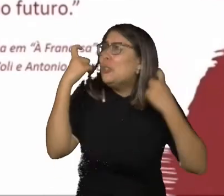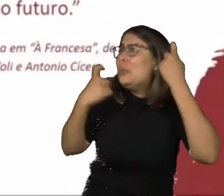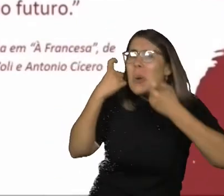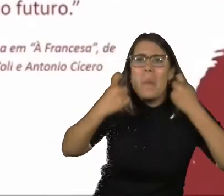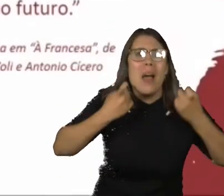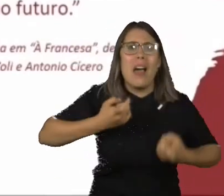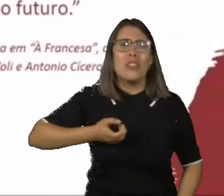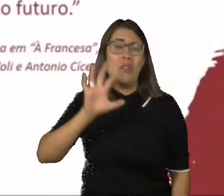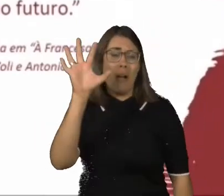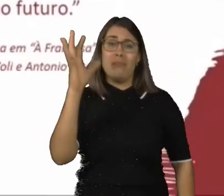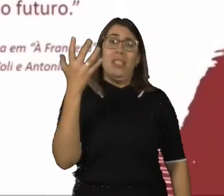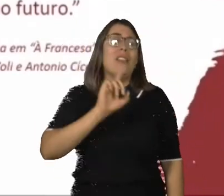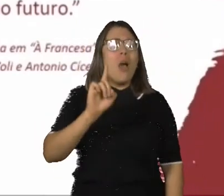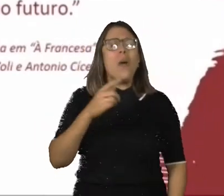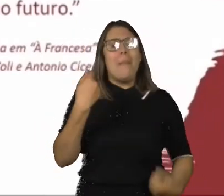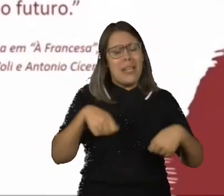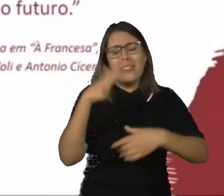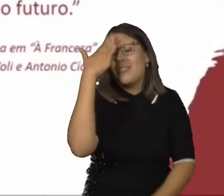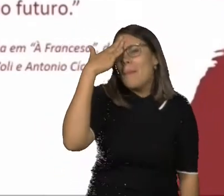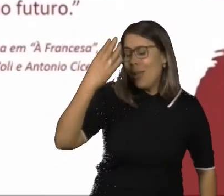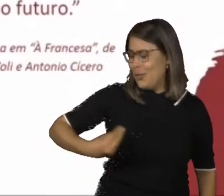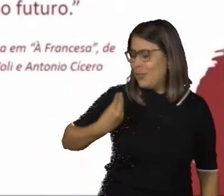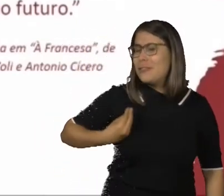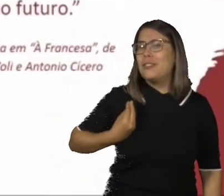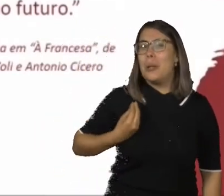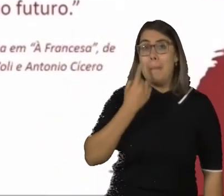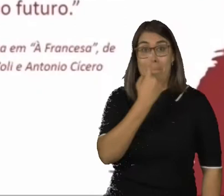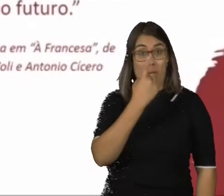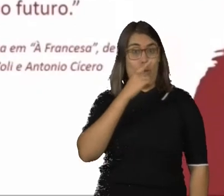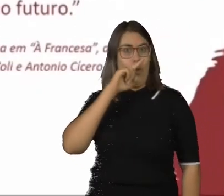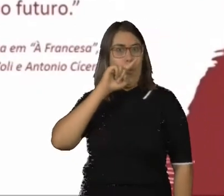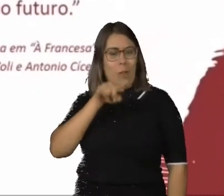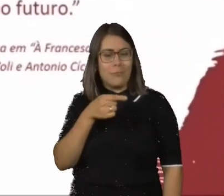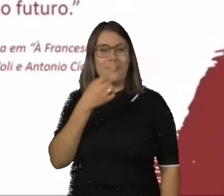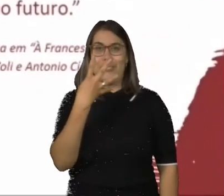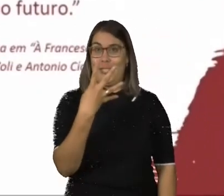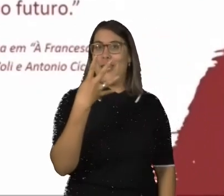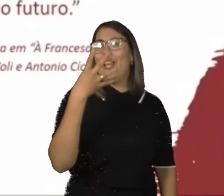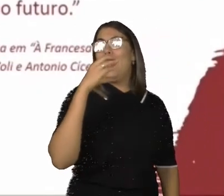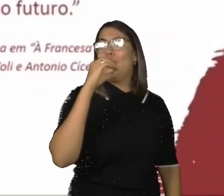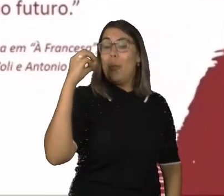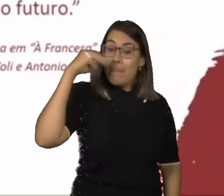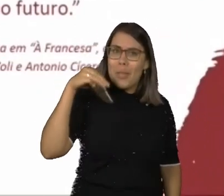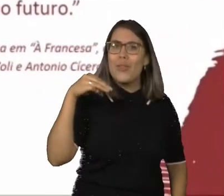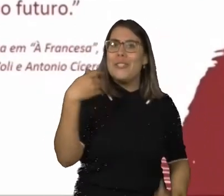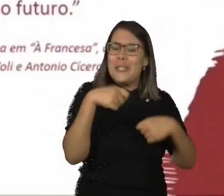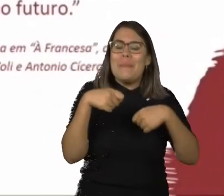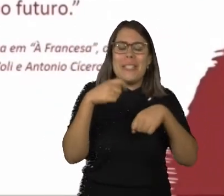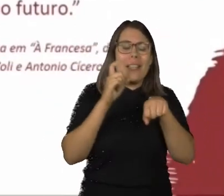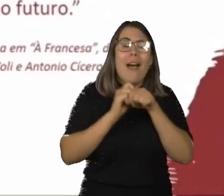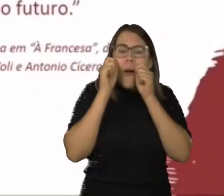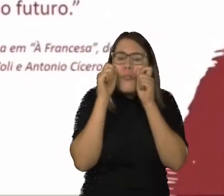não aconteceram. Saber que todos os dias na nossa vida a gente tem 1.440 minutos. E que todos os dias